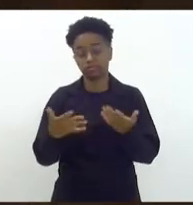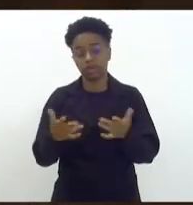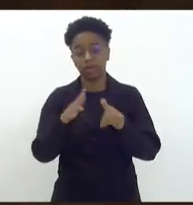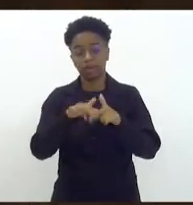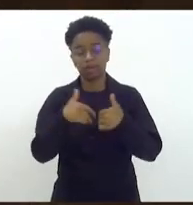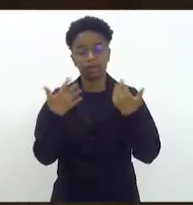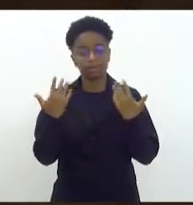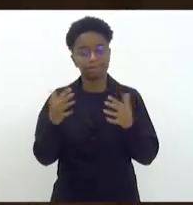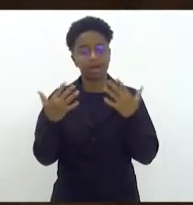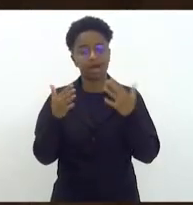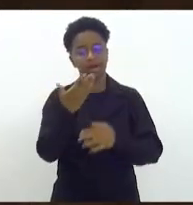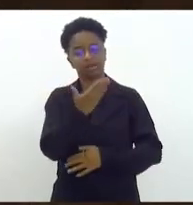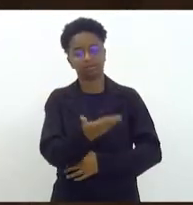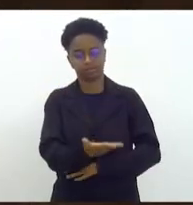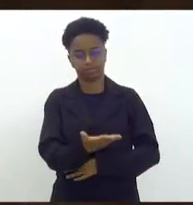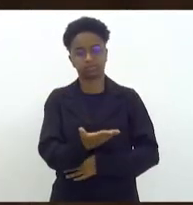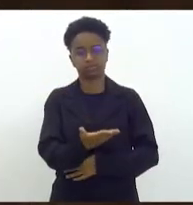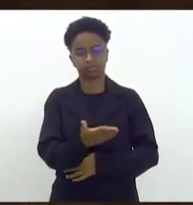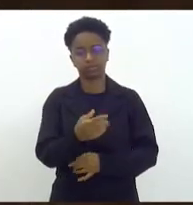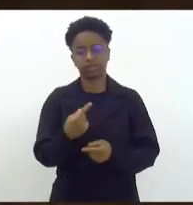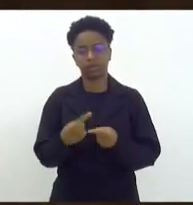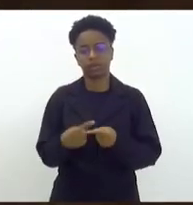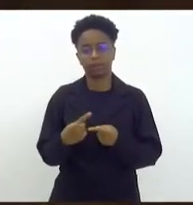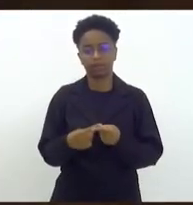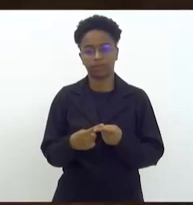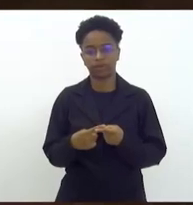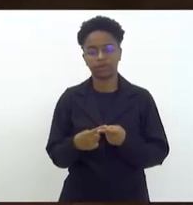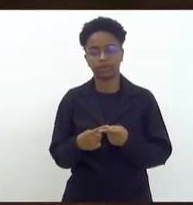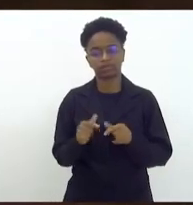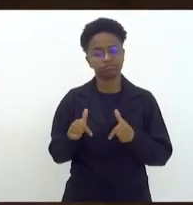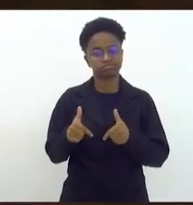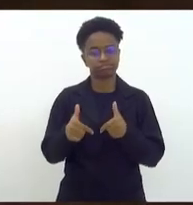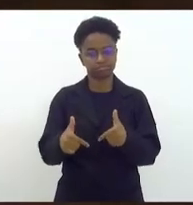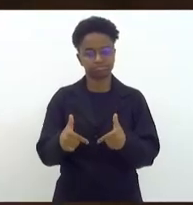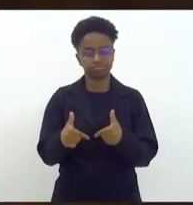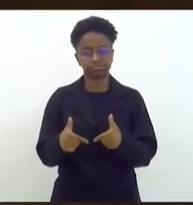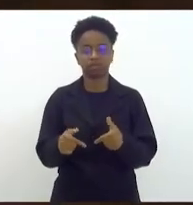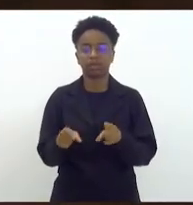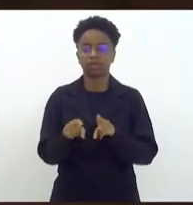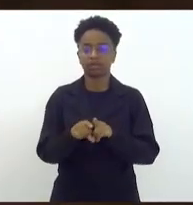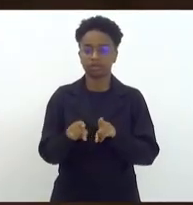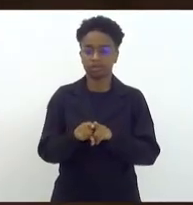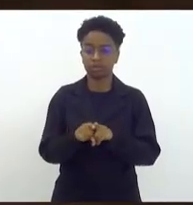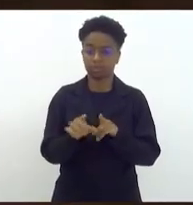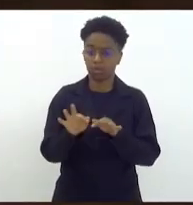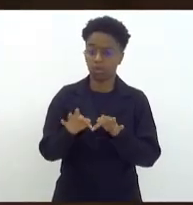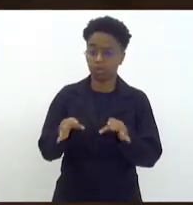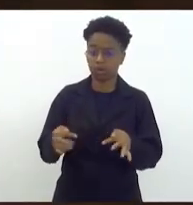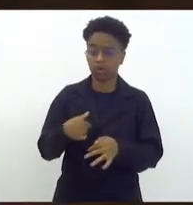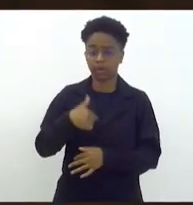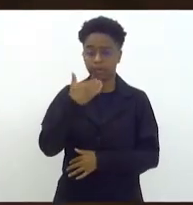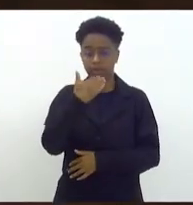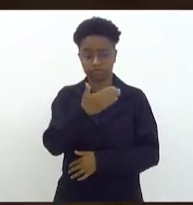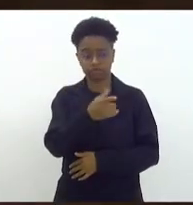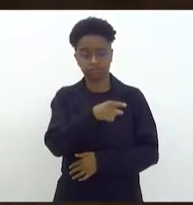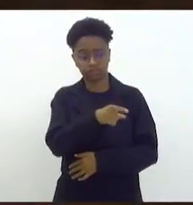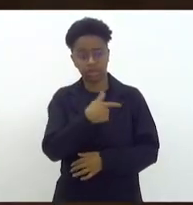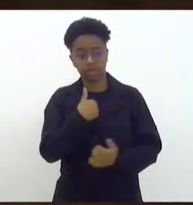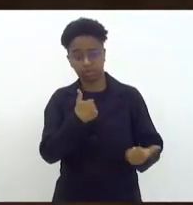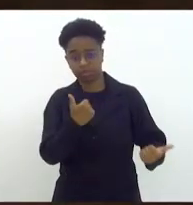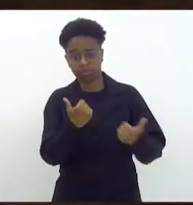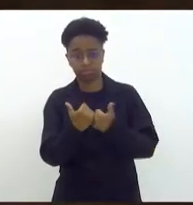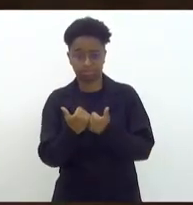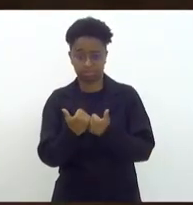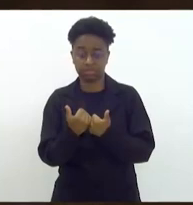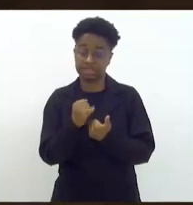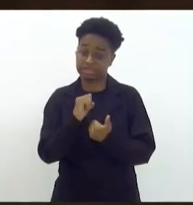de parabenizar V. Exª pela iniciativa e, com muita humildade, lhe pedir a coautoria, se estiver